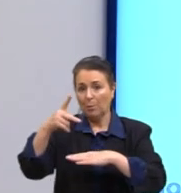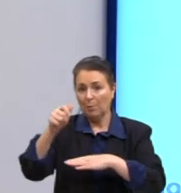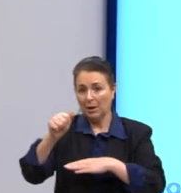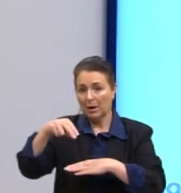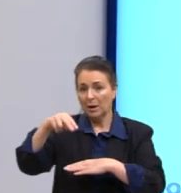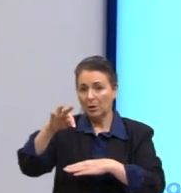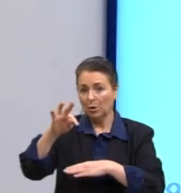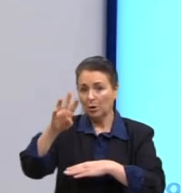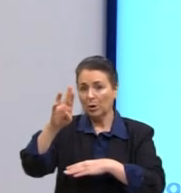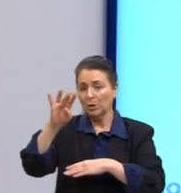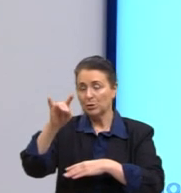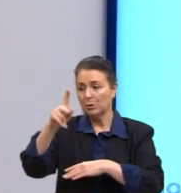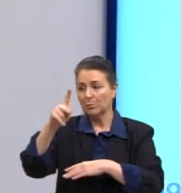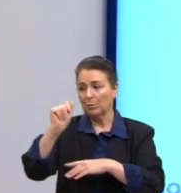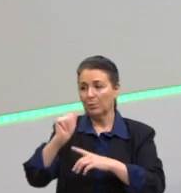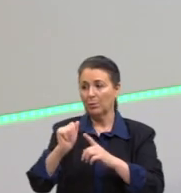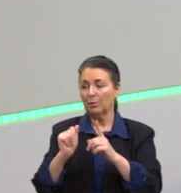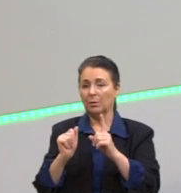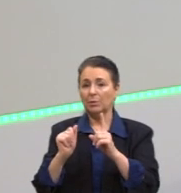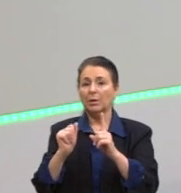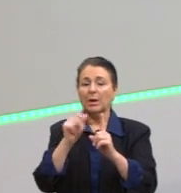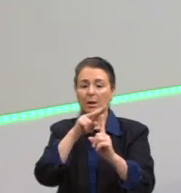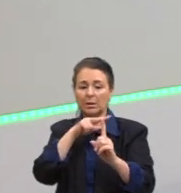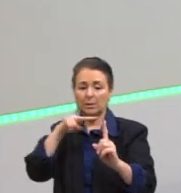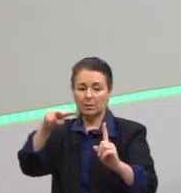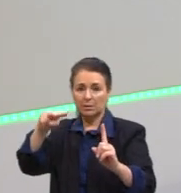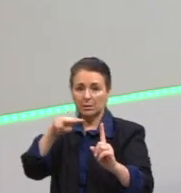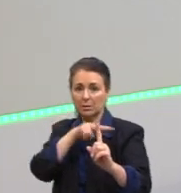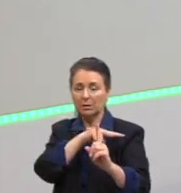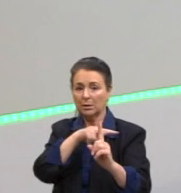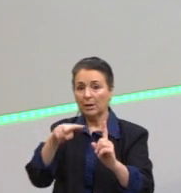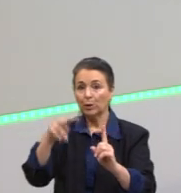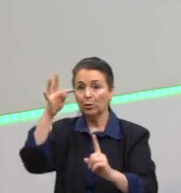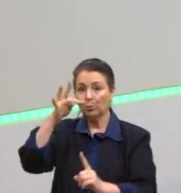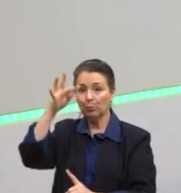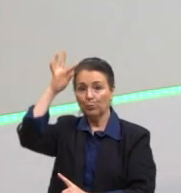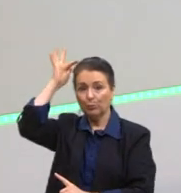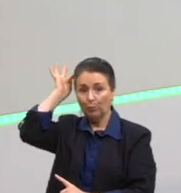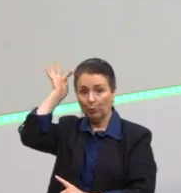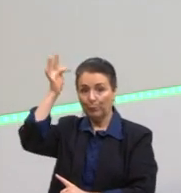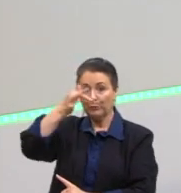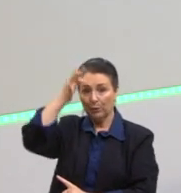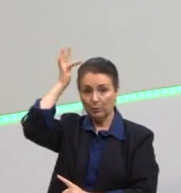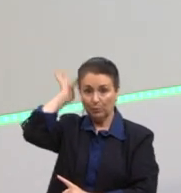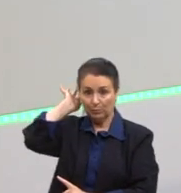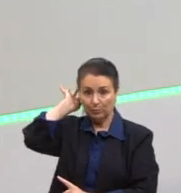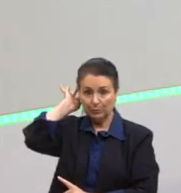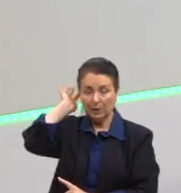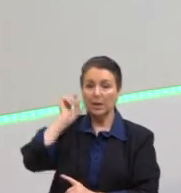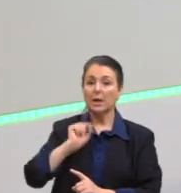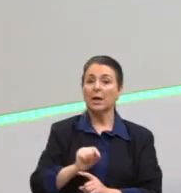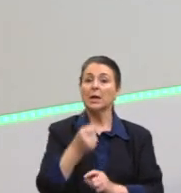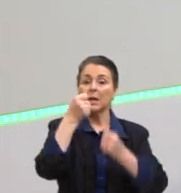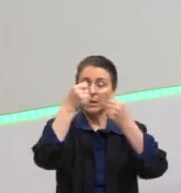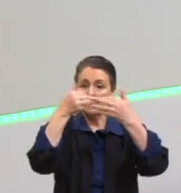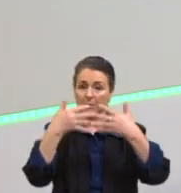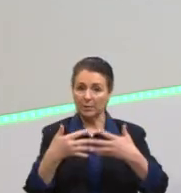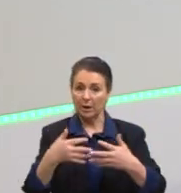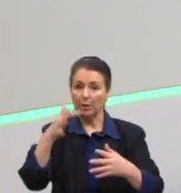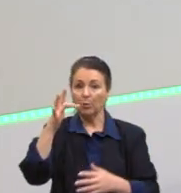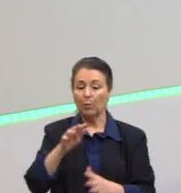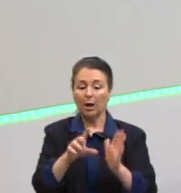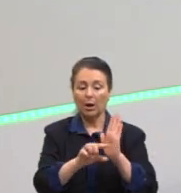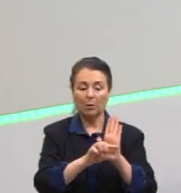ressaltar isso, que o Foucault se refere, o Foucault fala muito do panóptico, o que o Foucault fala?